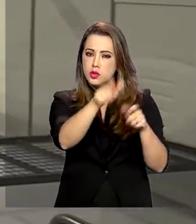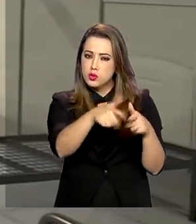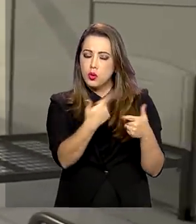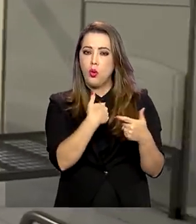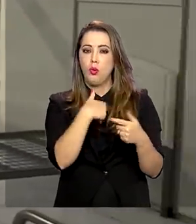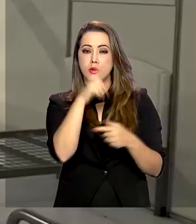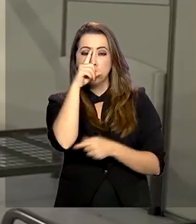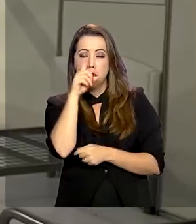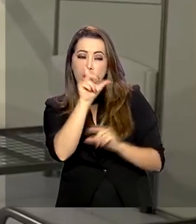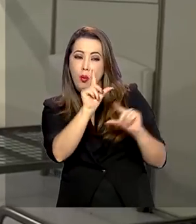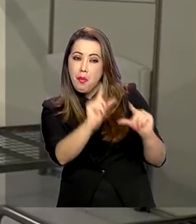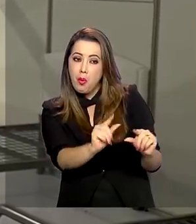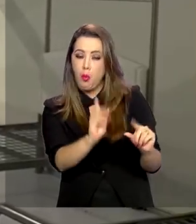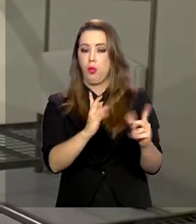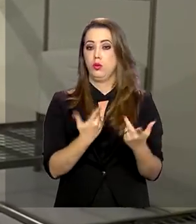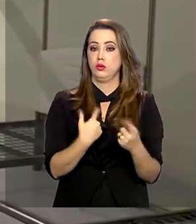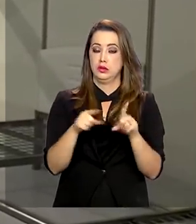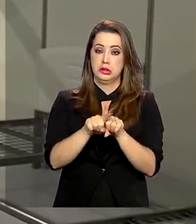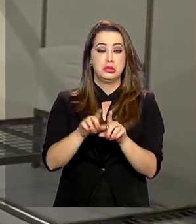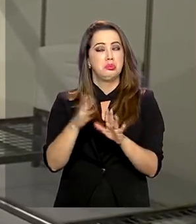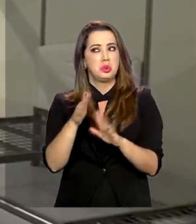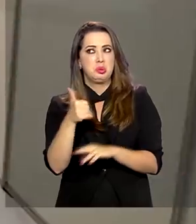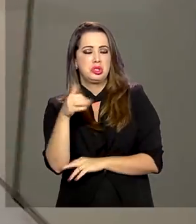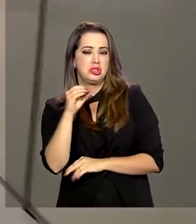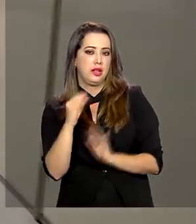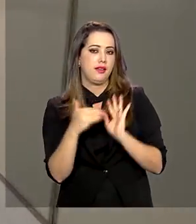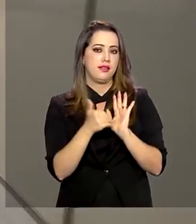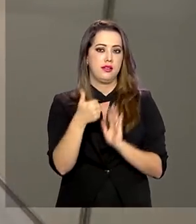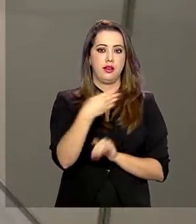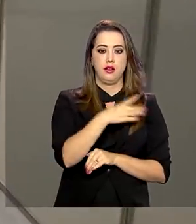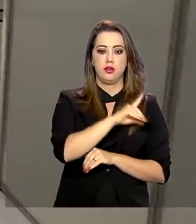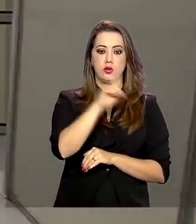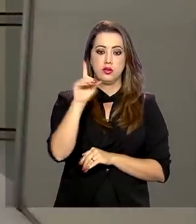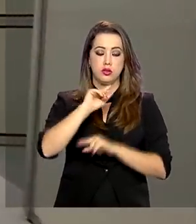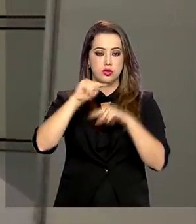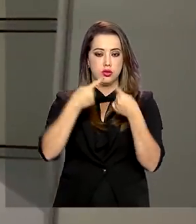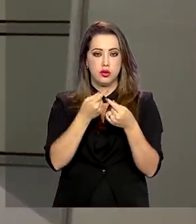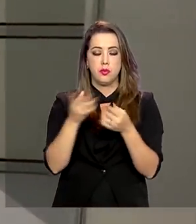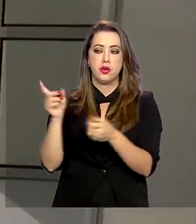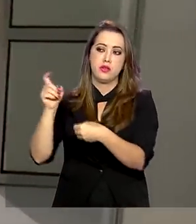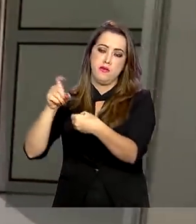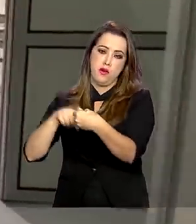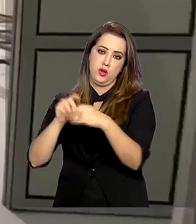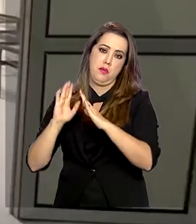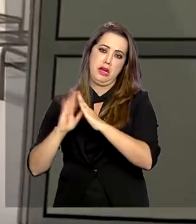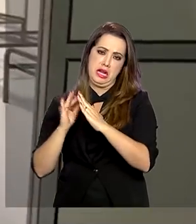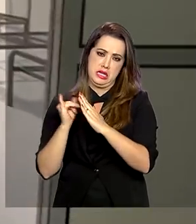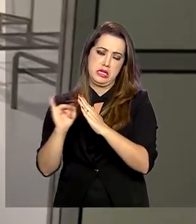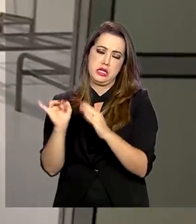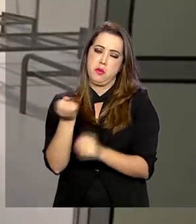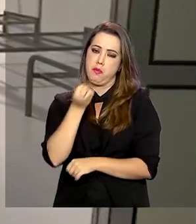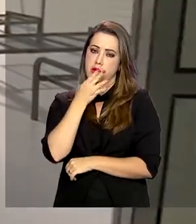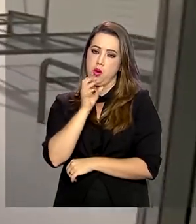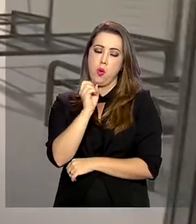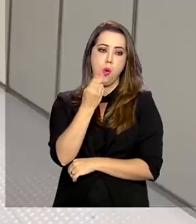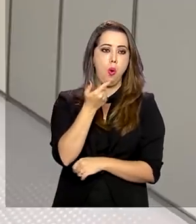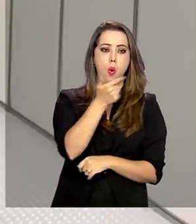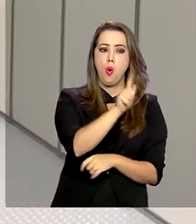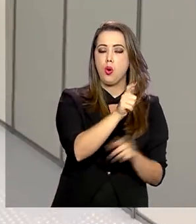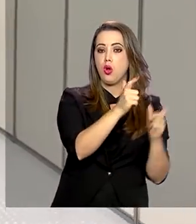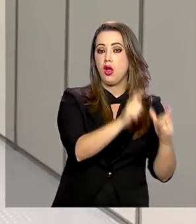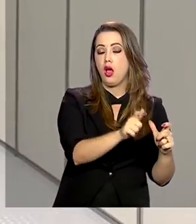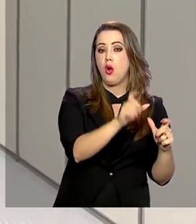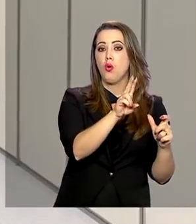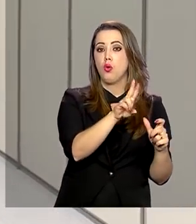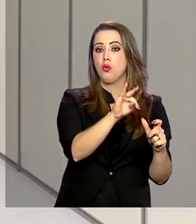serão tratados no período de 10 a 14 dias e encaminhados para suas casas se estiverem recuperados ou para UTI de hospitais